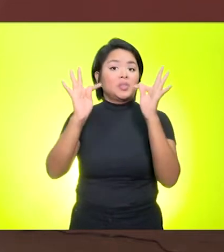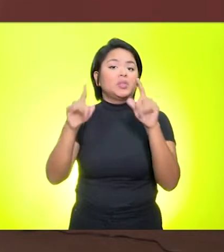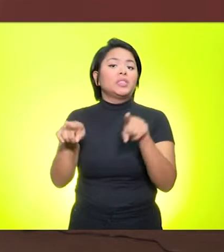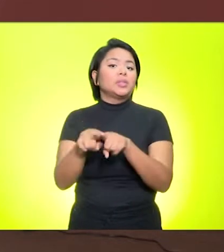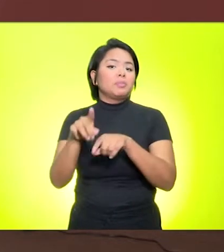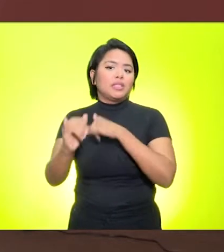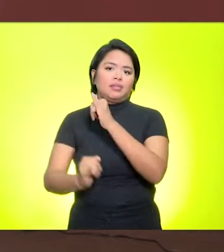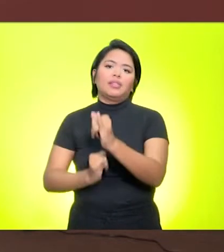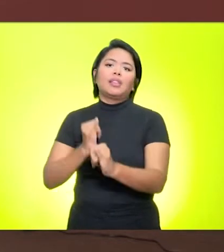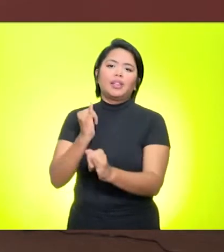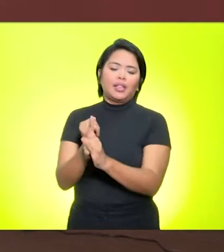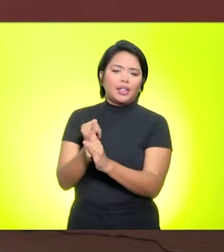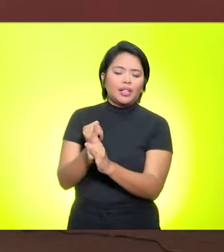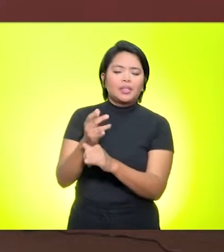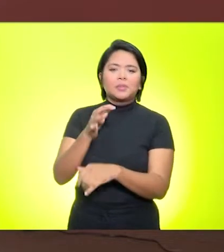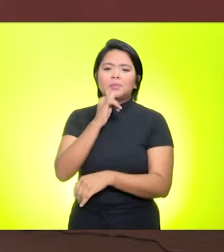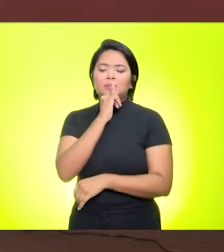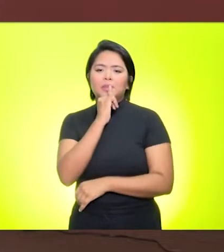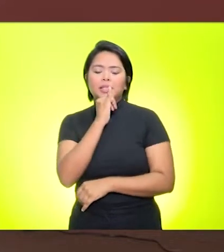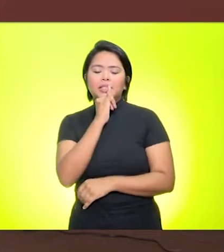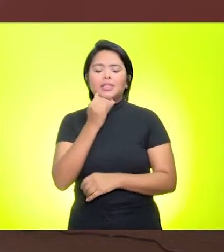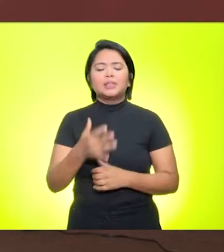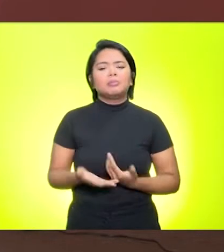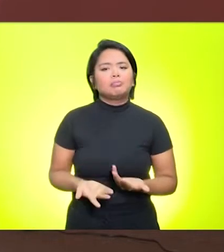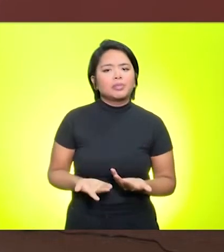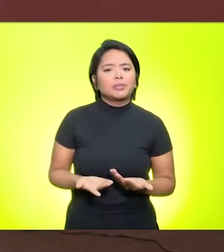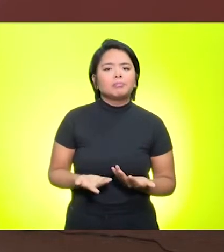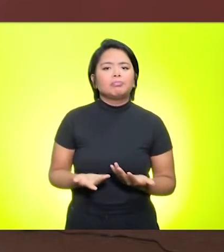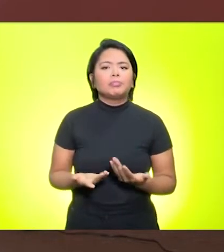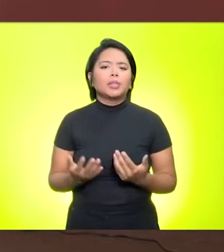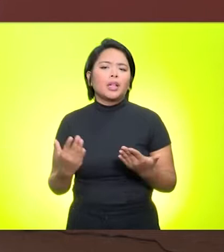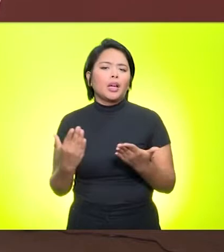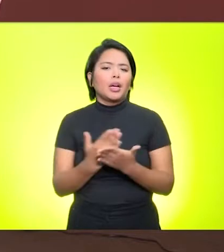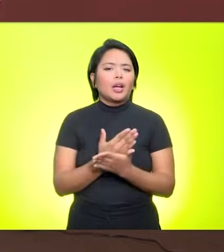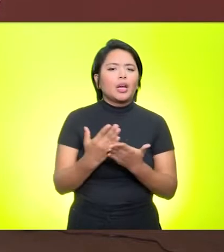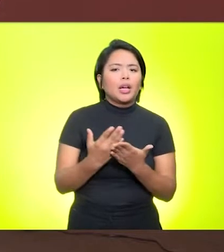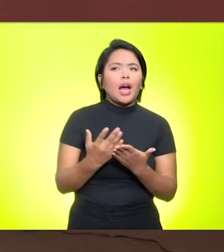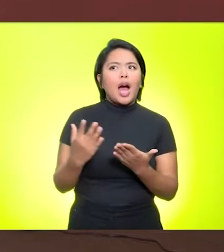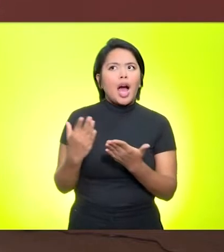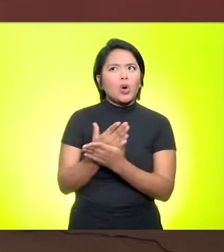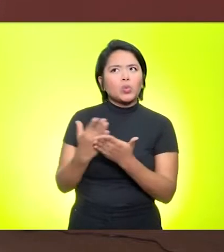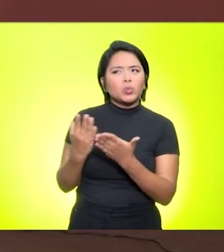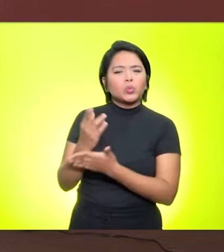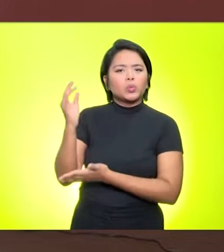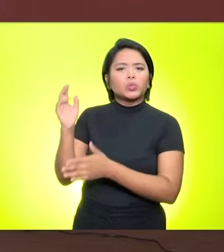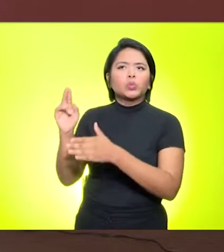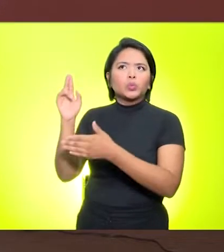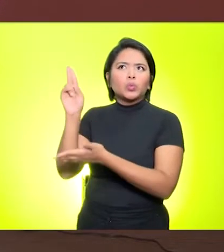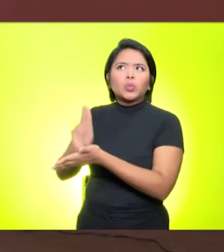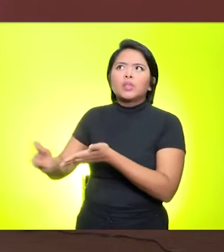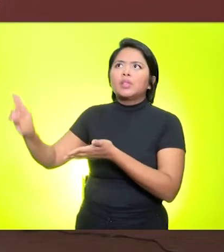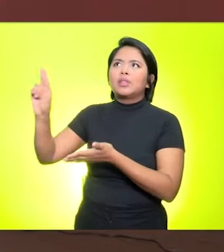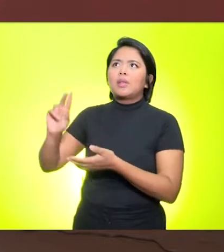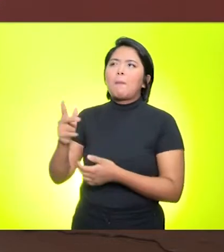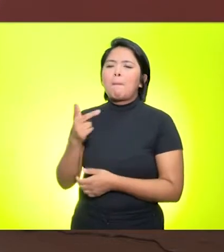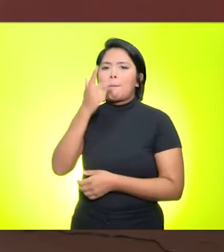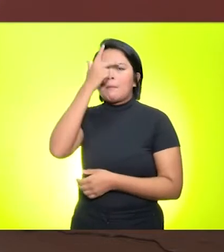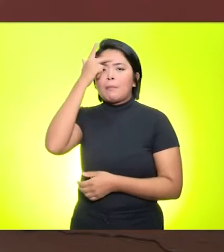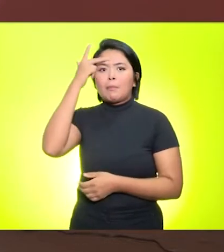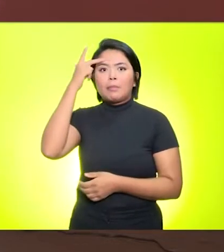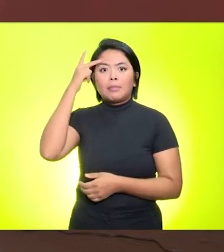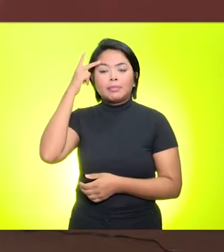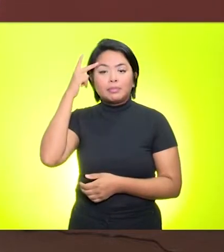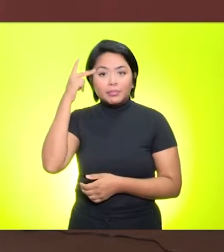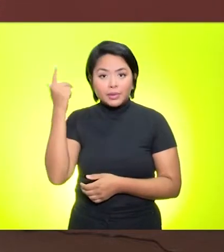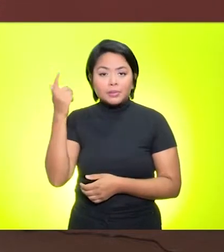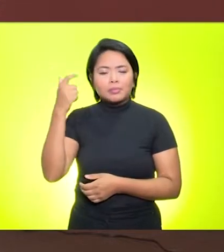internet. Então, aquilo que, às vezes, era algo sobressalente ou um luxo para as instituições, ter recursos